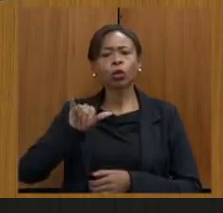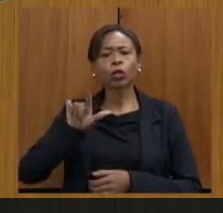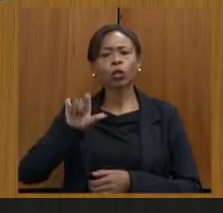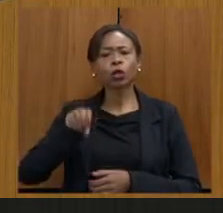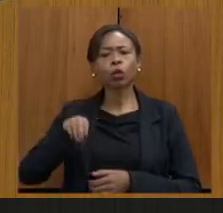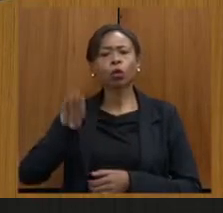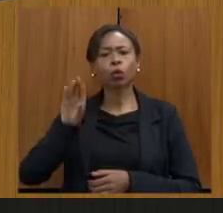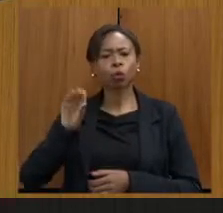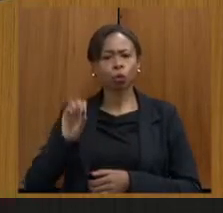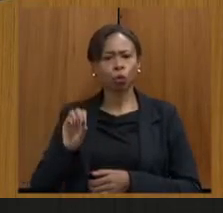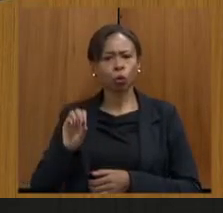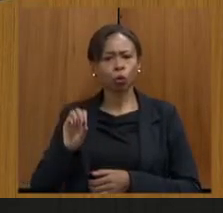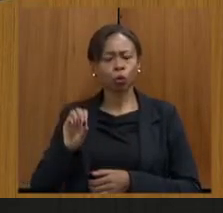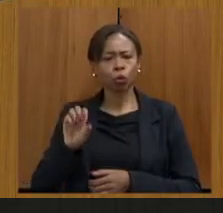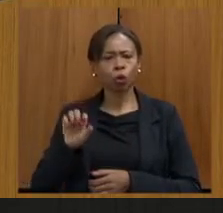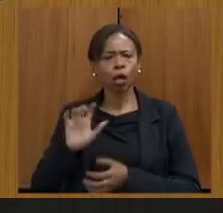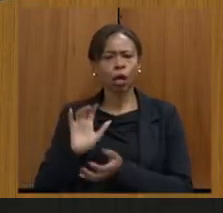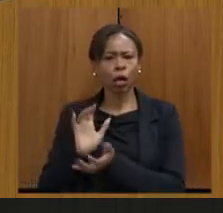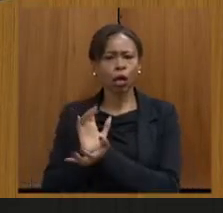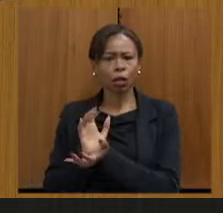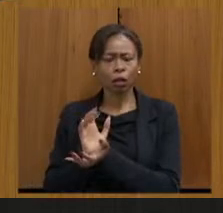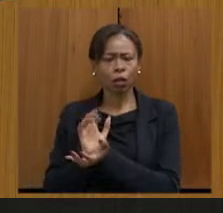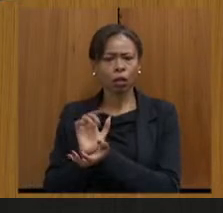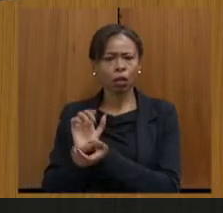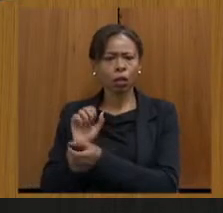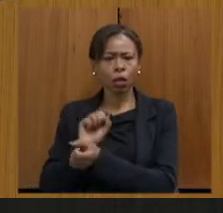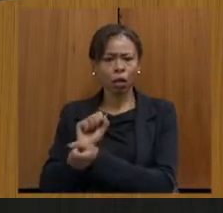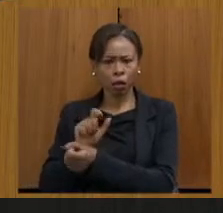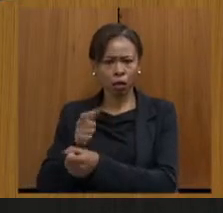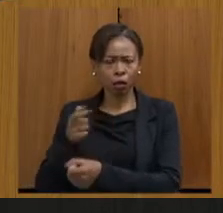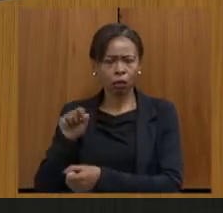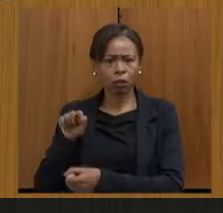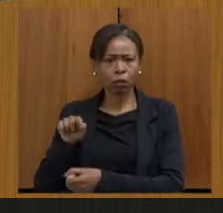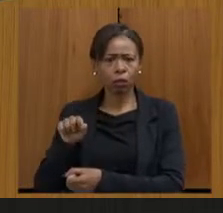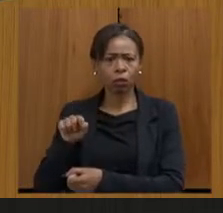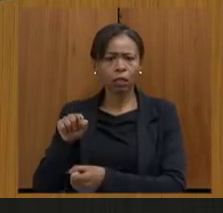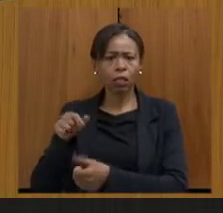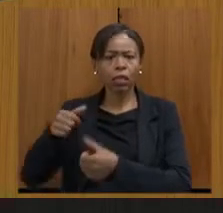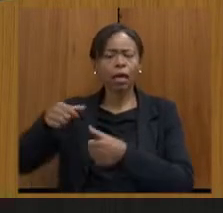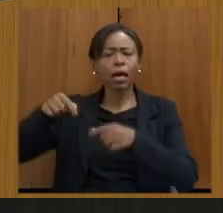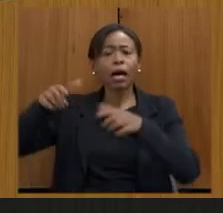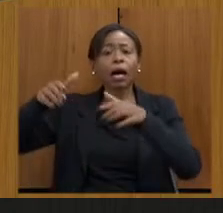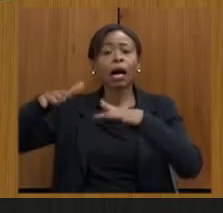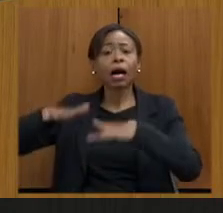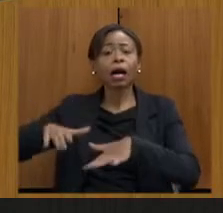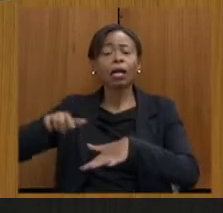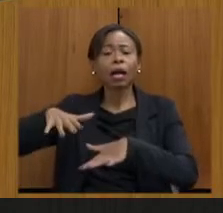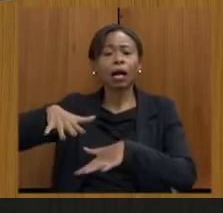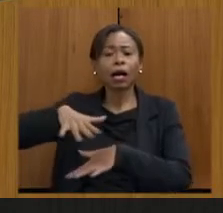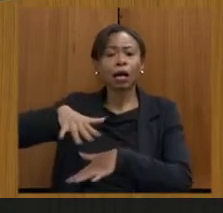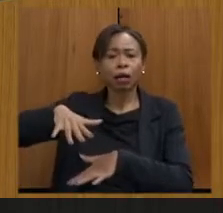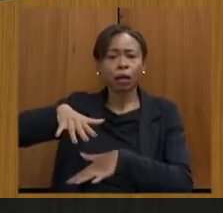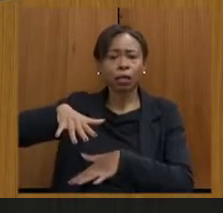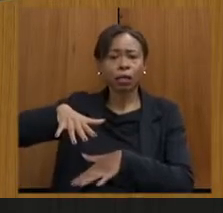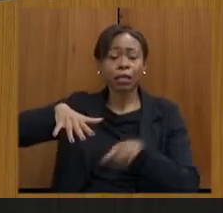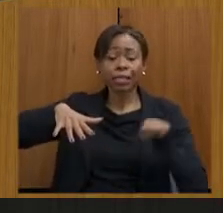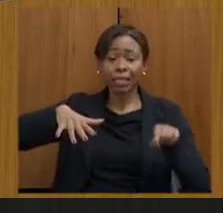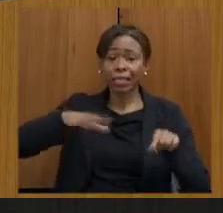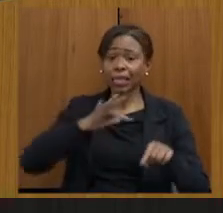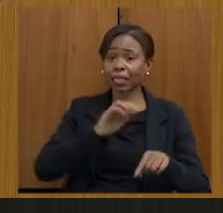Zungo, está na área de influência do empreendimento da TAMISA. Está.